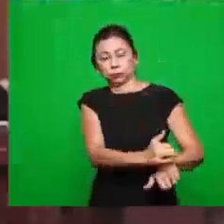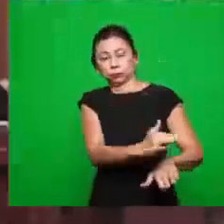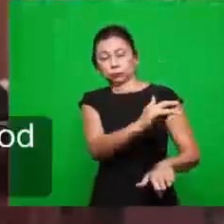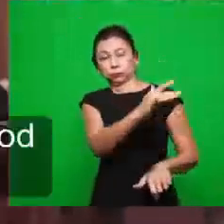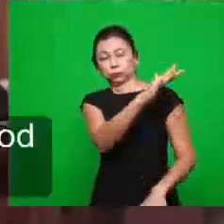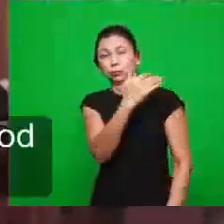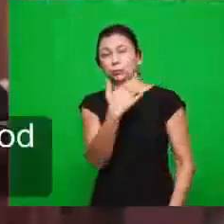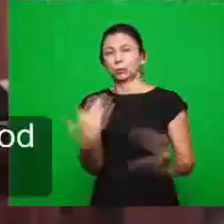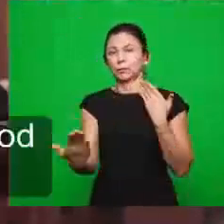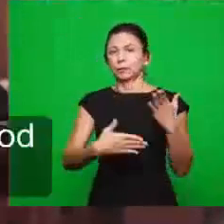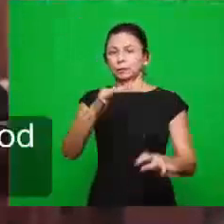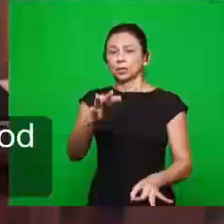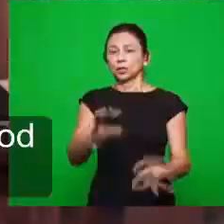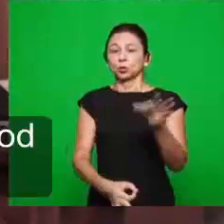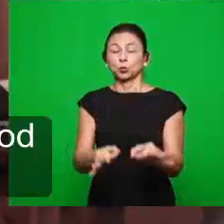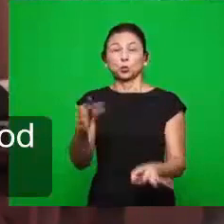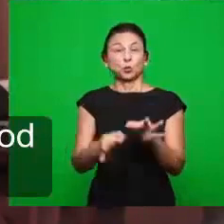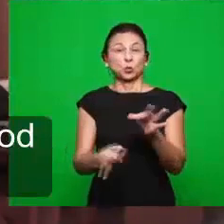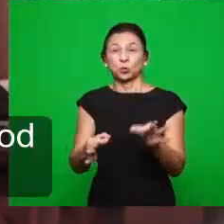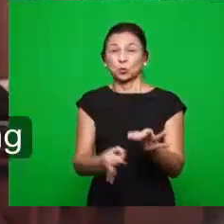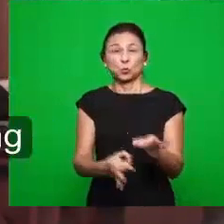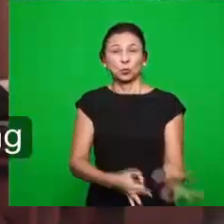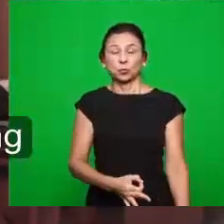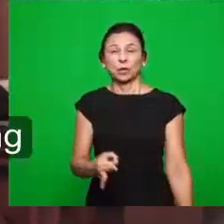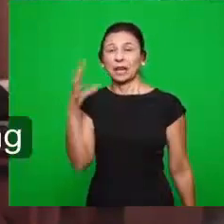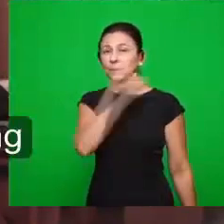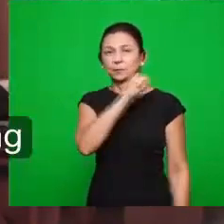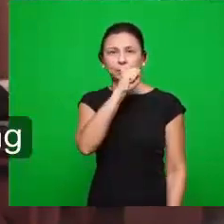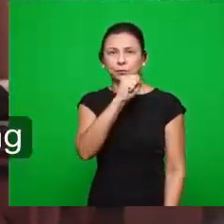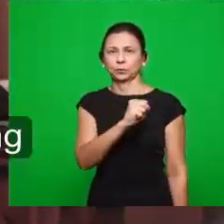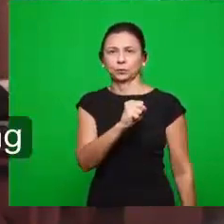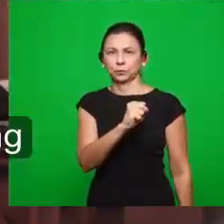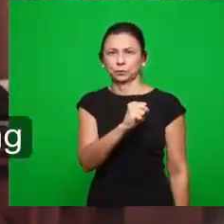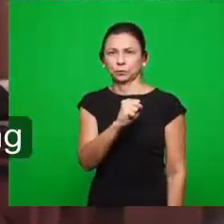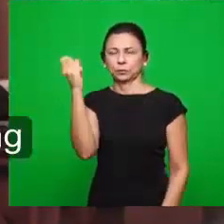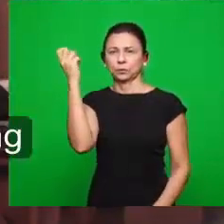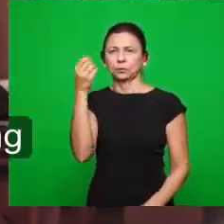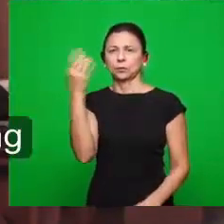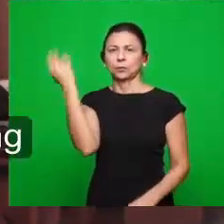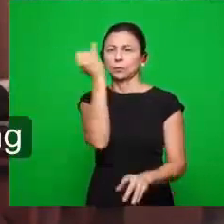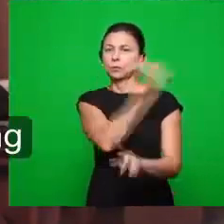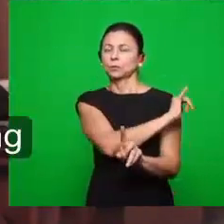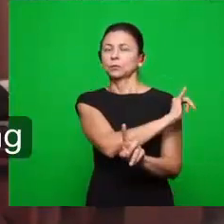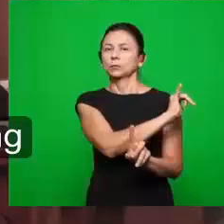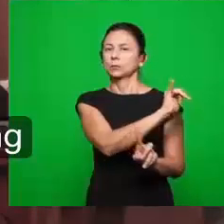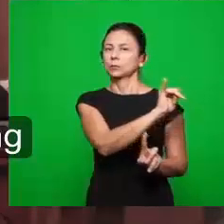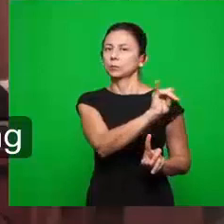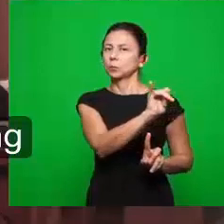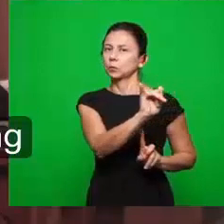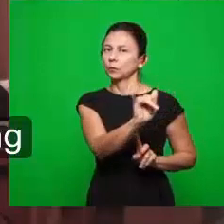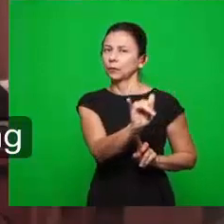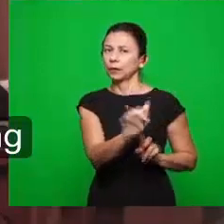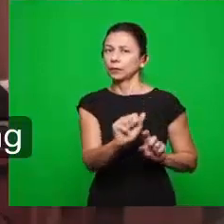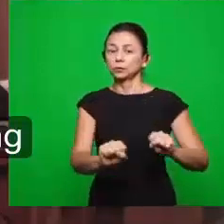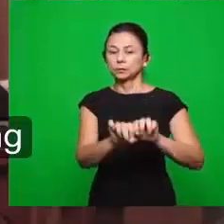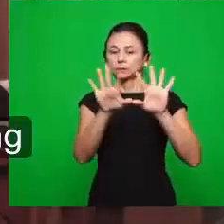julga. O julgamento é imediato nesse período. E a profecia, o profético aí, está muito